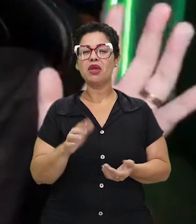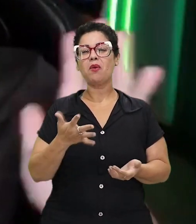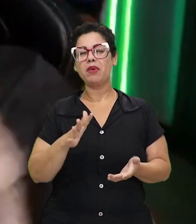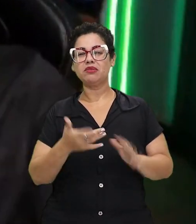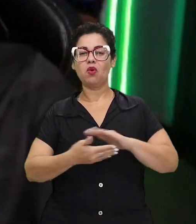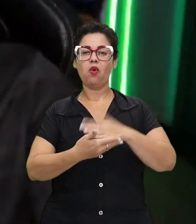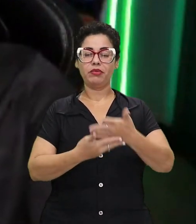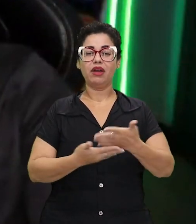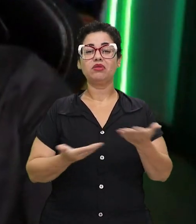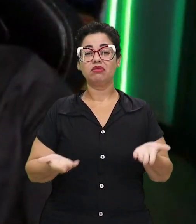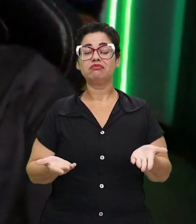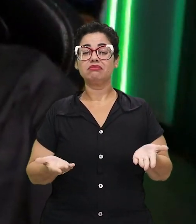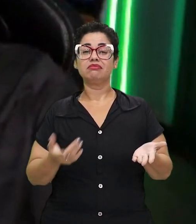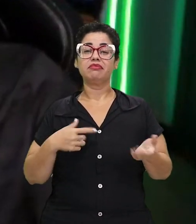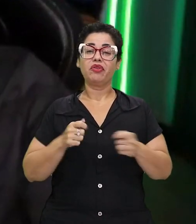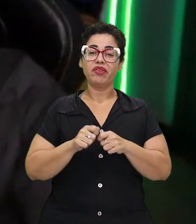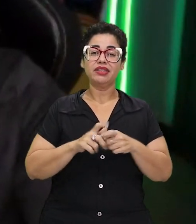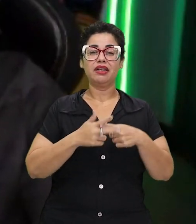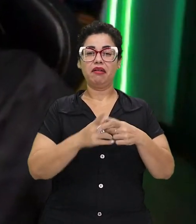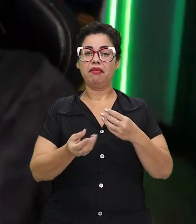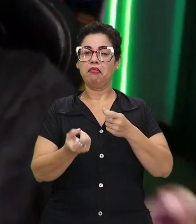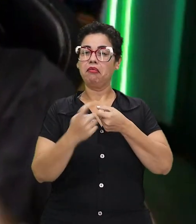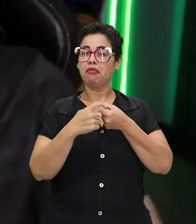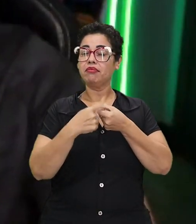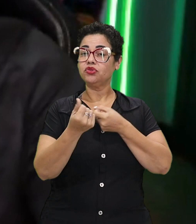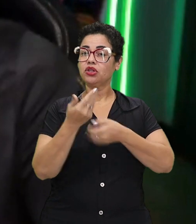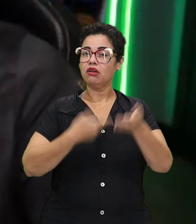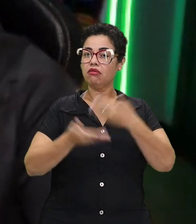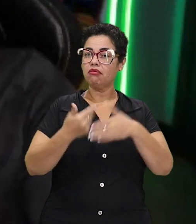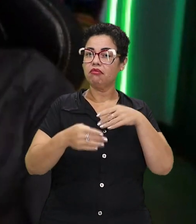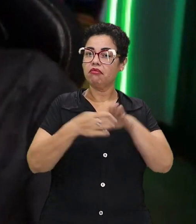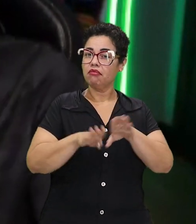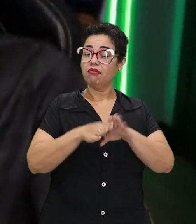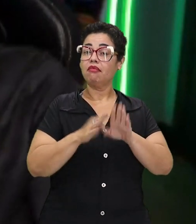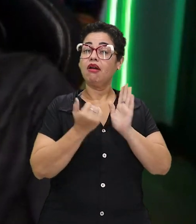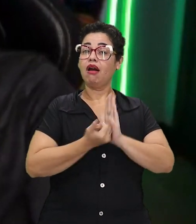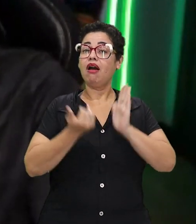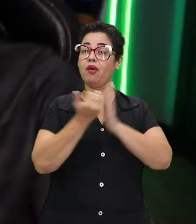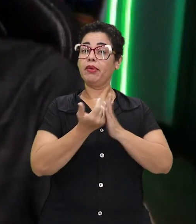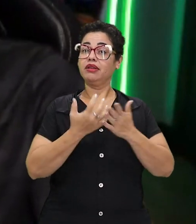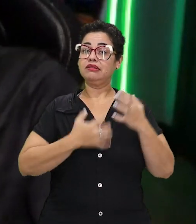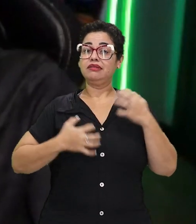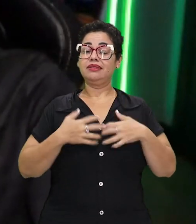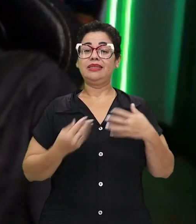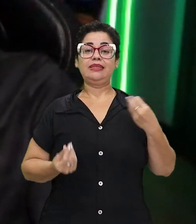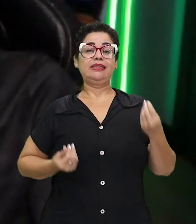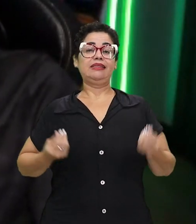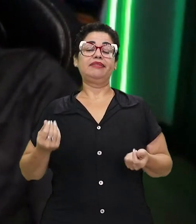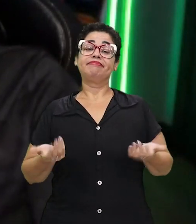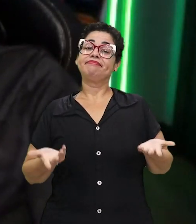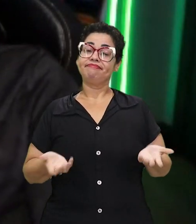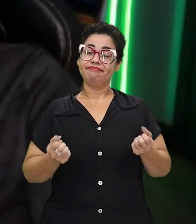10 mil reais num computador hoje. Estou fazendo, está me dando um retorno como eu esperava? Talvez aumente a frustração, tá? E aí, para